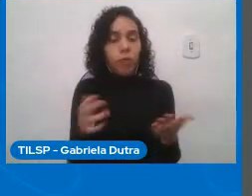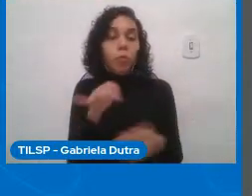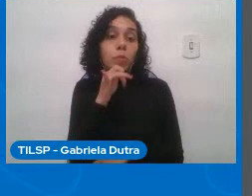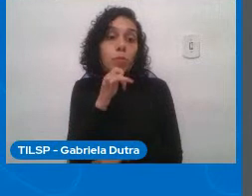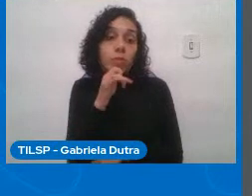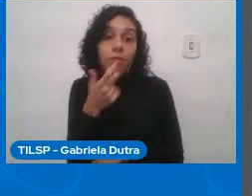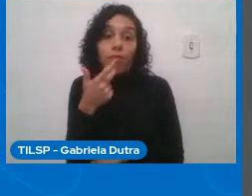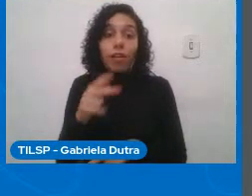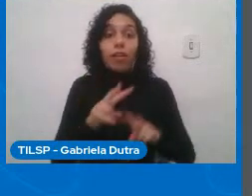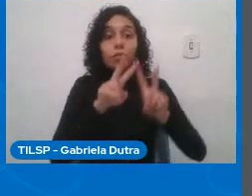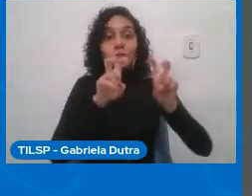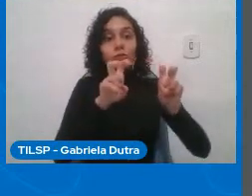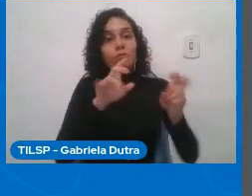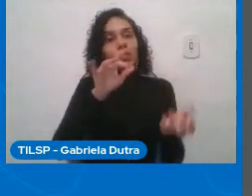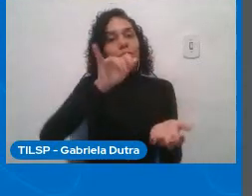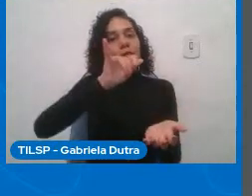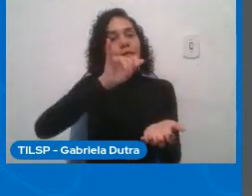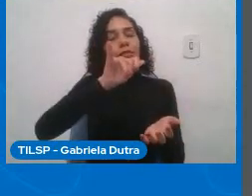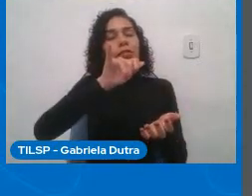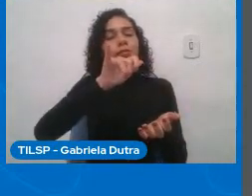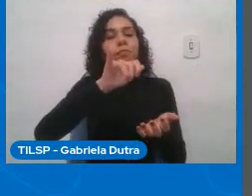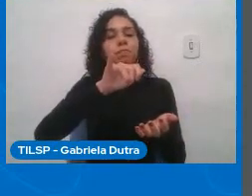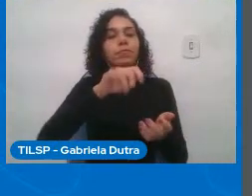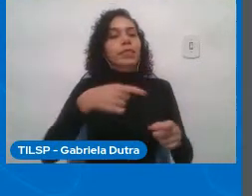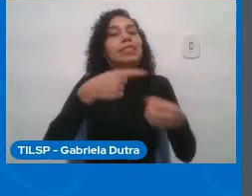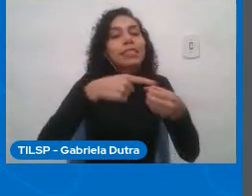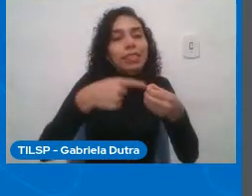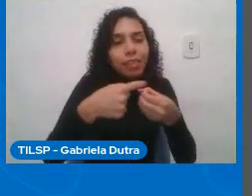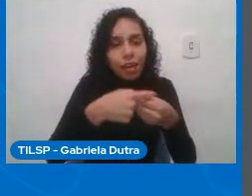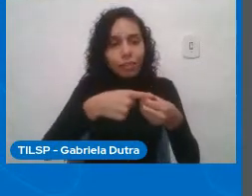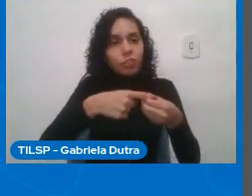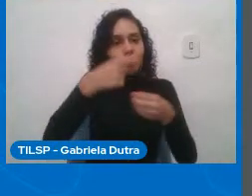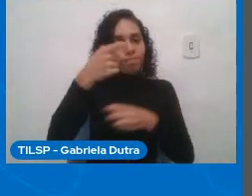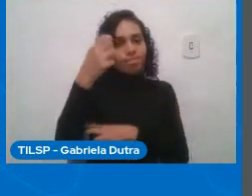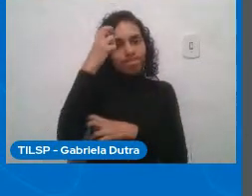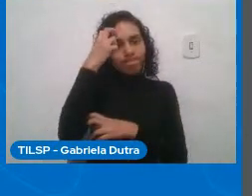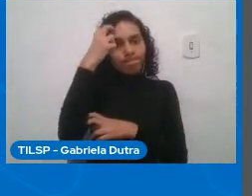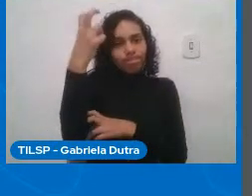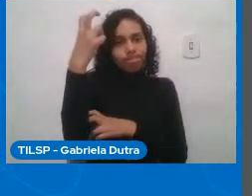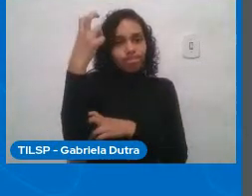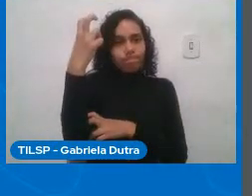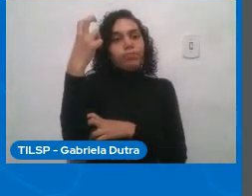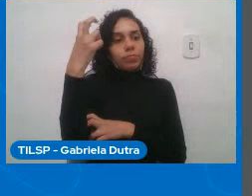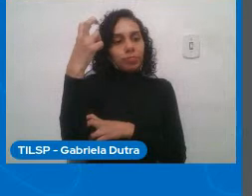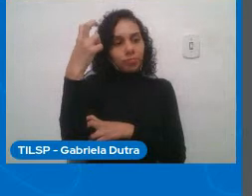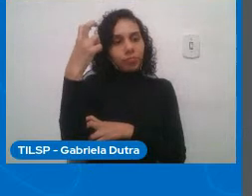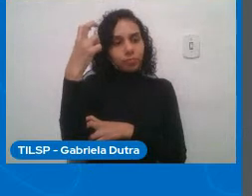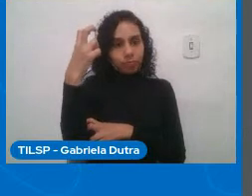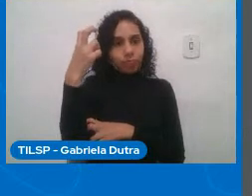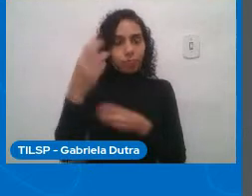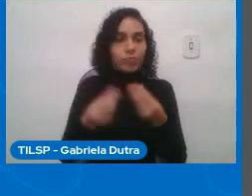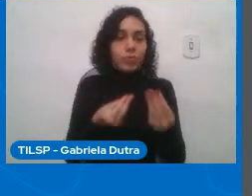em uso em usuário já é um entendimento pobre. A gente não usa o ambiente, a gente vive no ambiente.